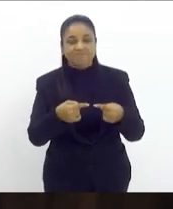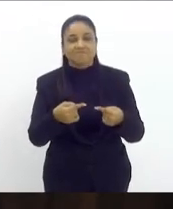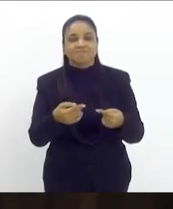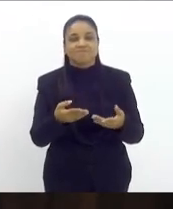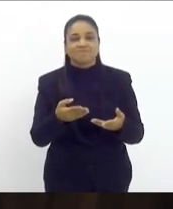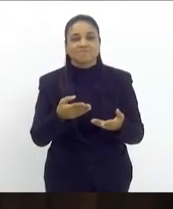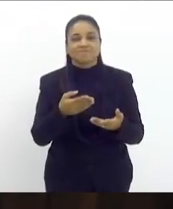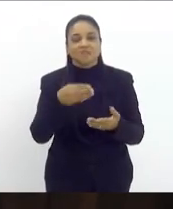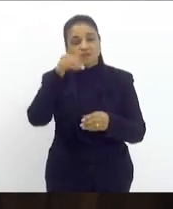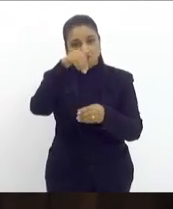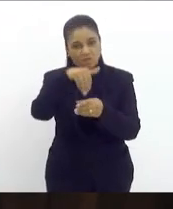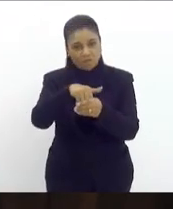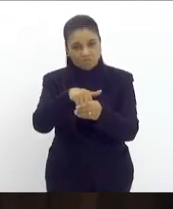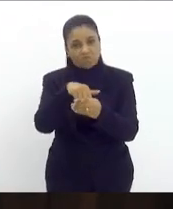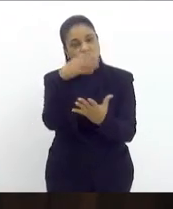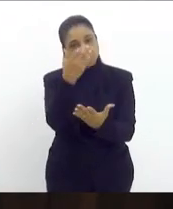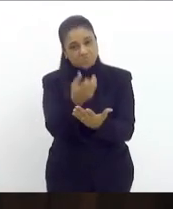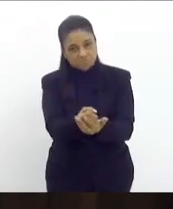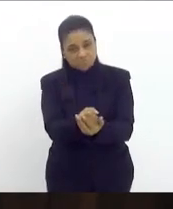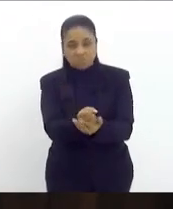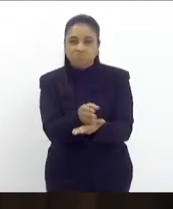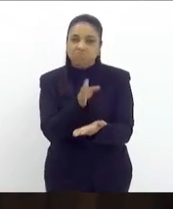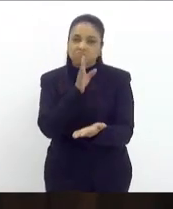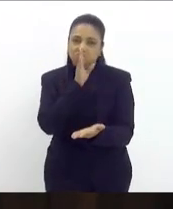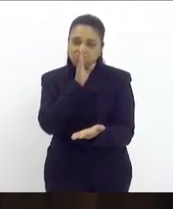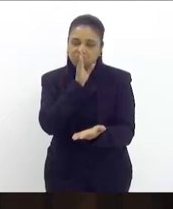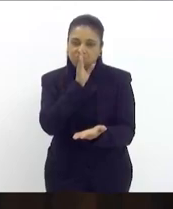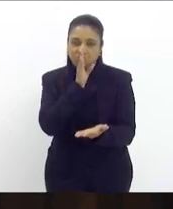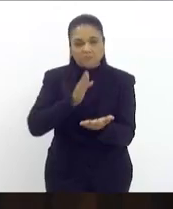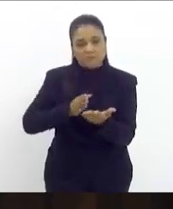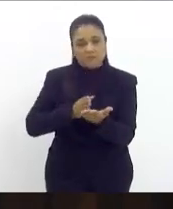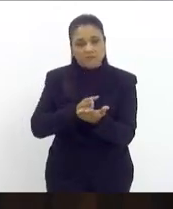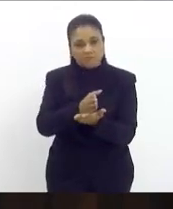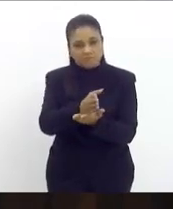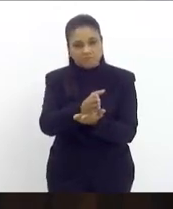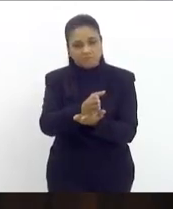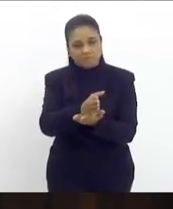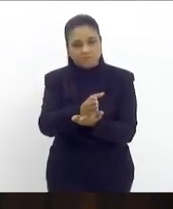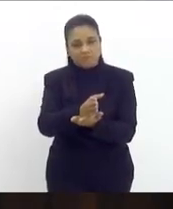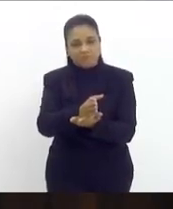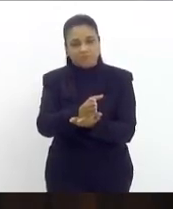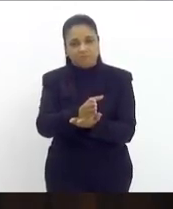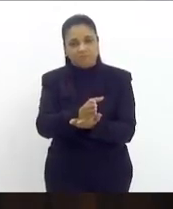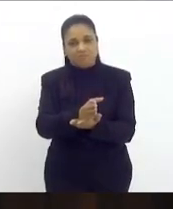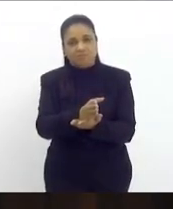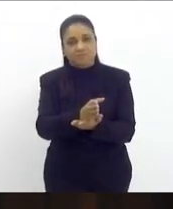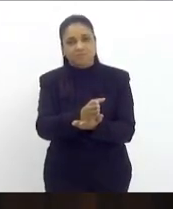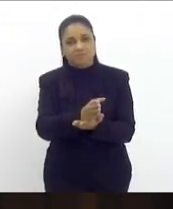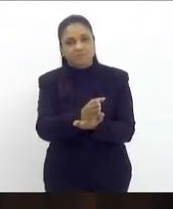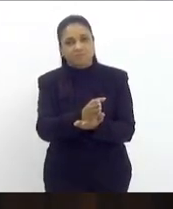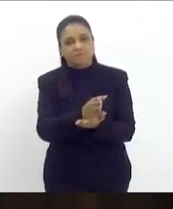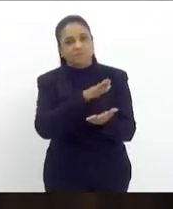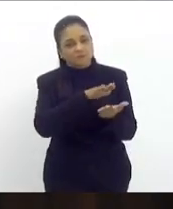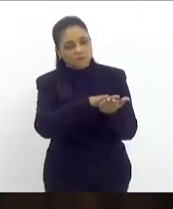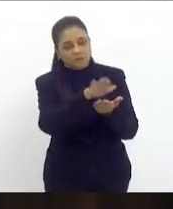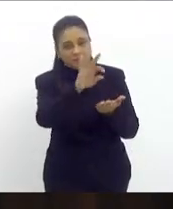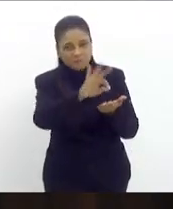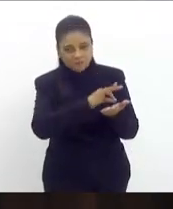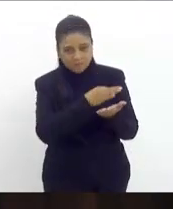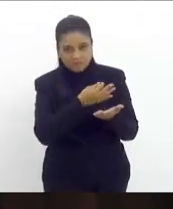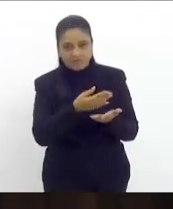Em votação, senhores que aprovam, permaneça como estão. Aprovado vai a publicação.